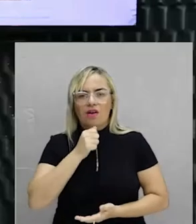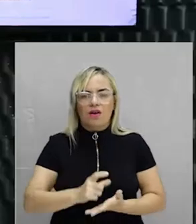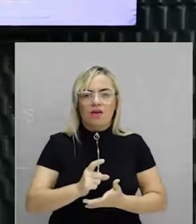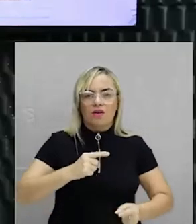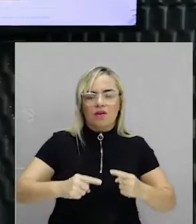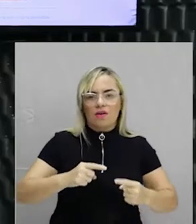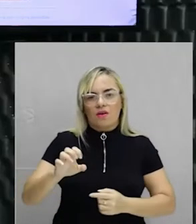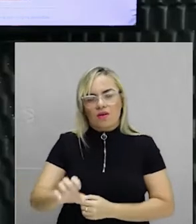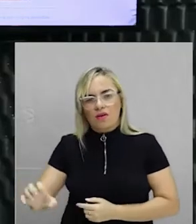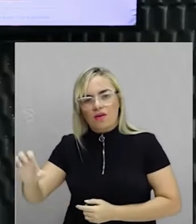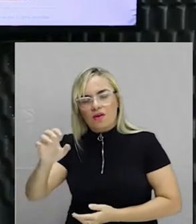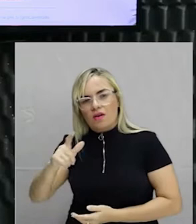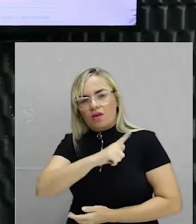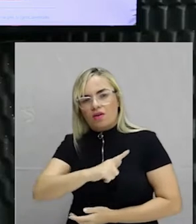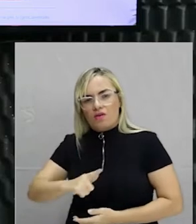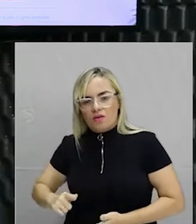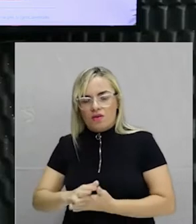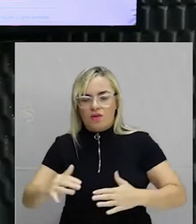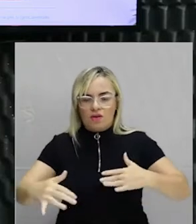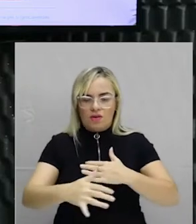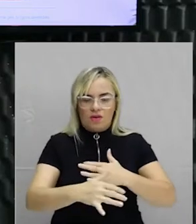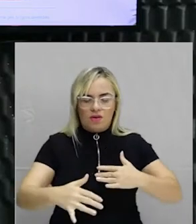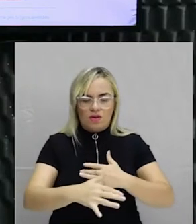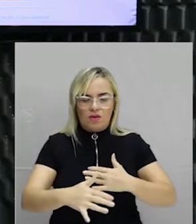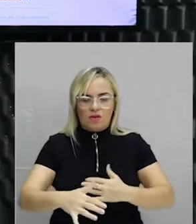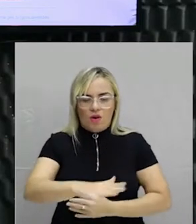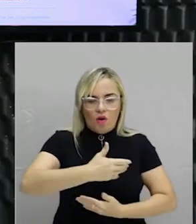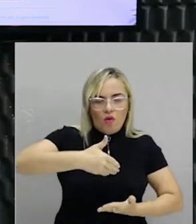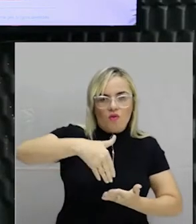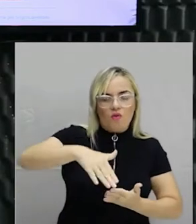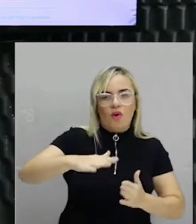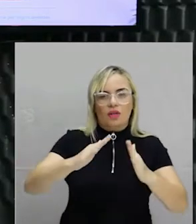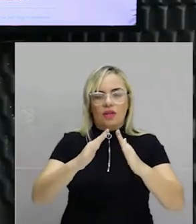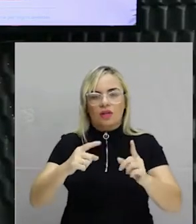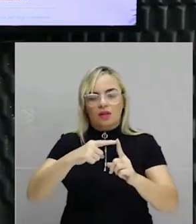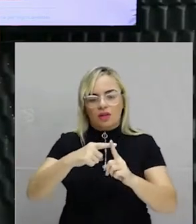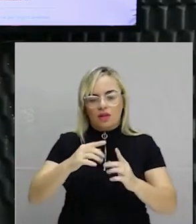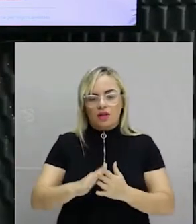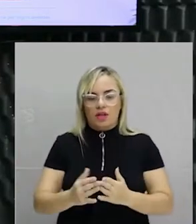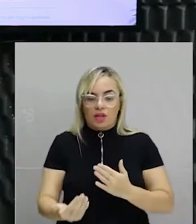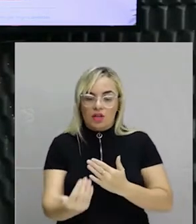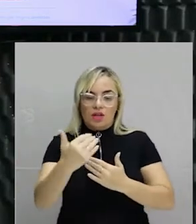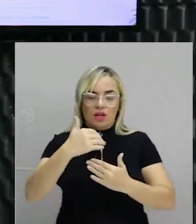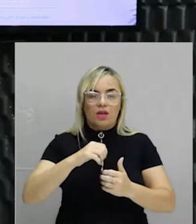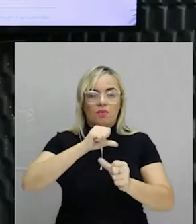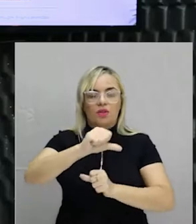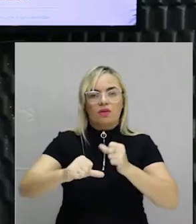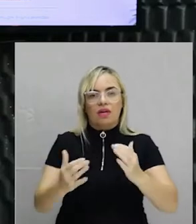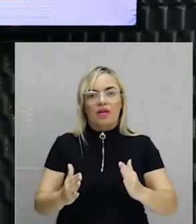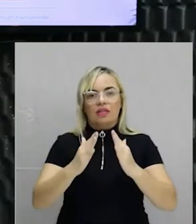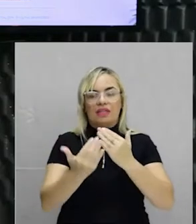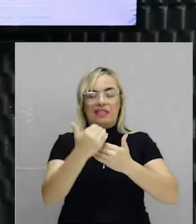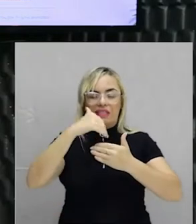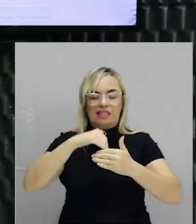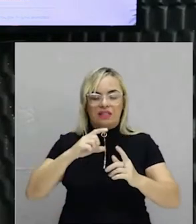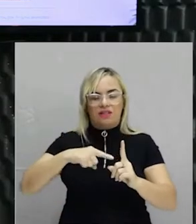Por quê? Porque o governo e a cidade querem tirar do pátio externo e colocar dentro, para proteger as esculturas. Só que se você tirar da parte externa, você